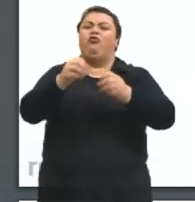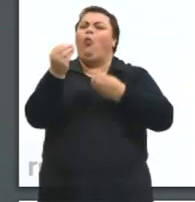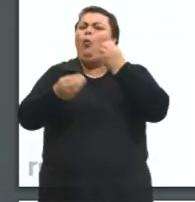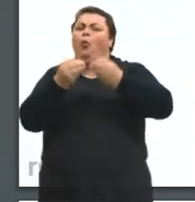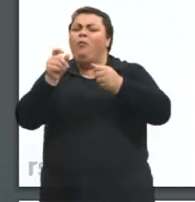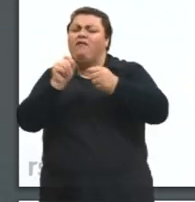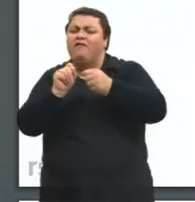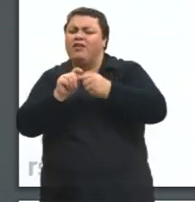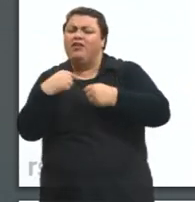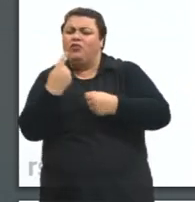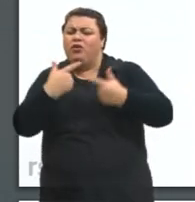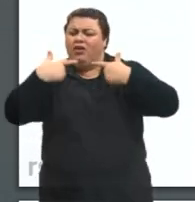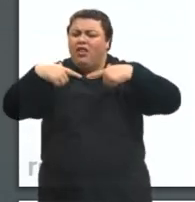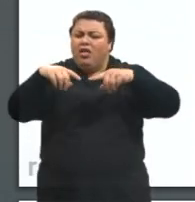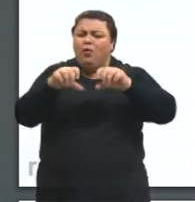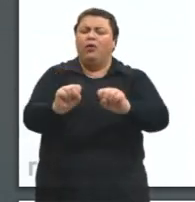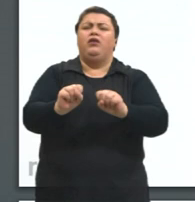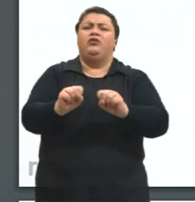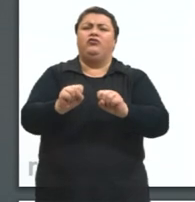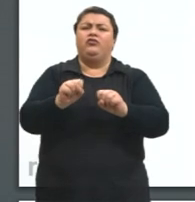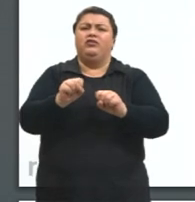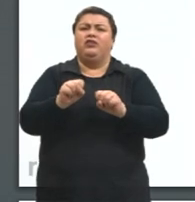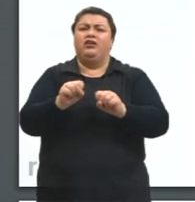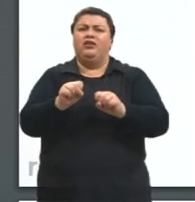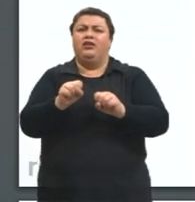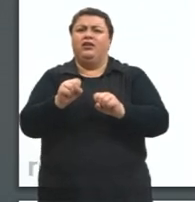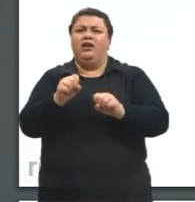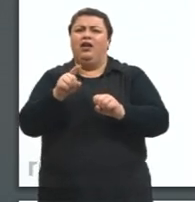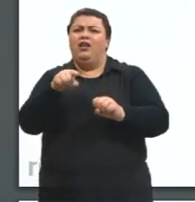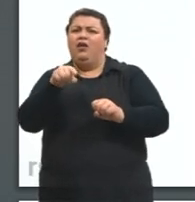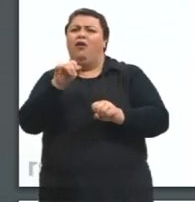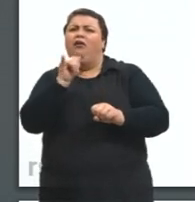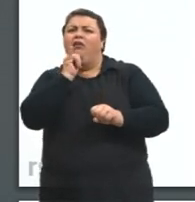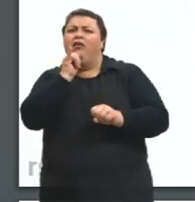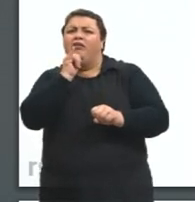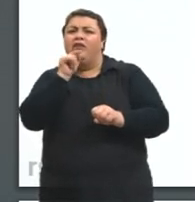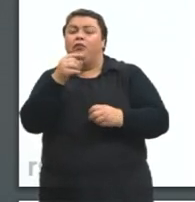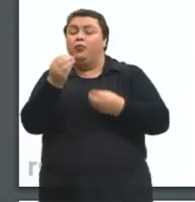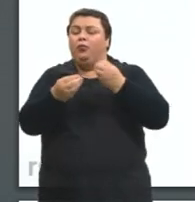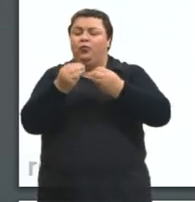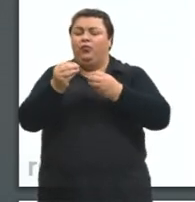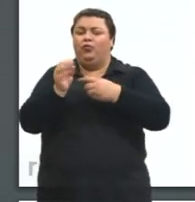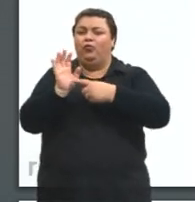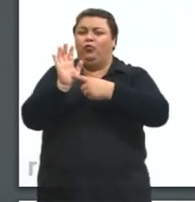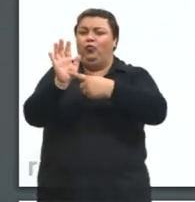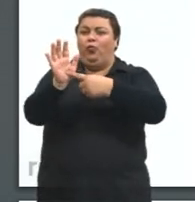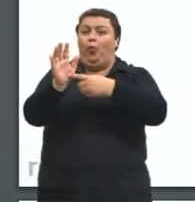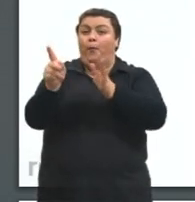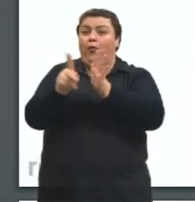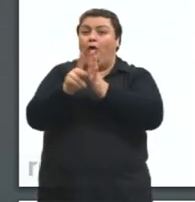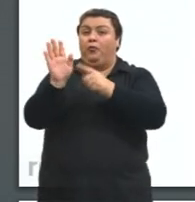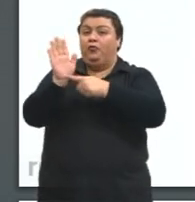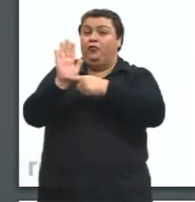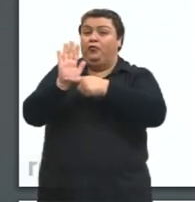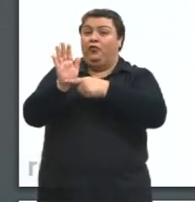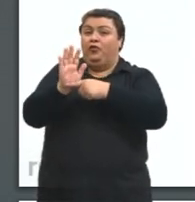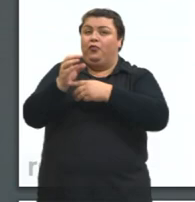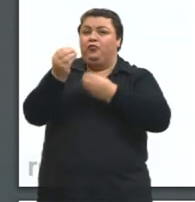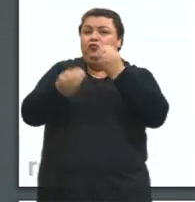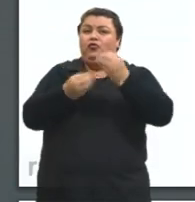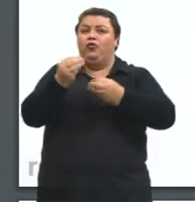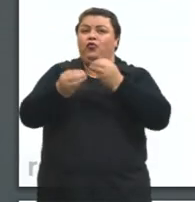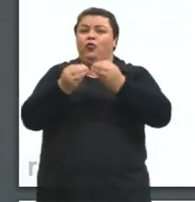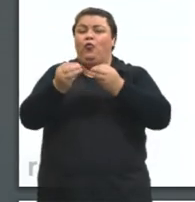linguagem? Eu trouxe aqui nesse cantinho um exemplo do filme, retirado do filme, de como